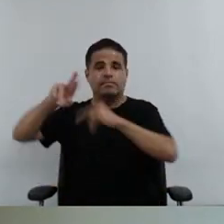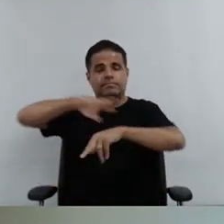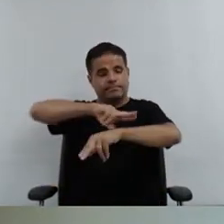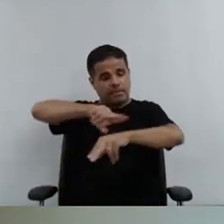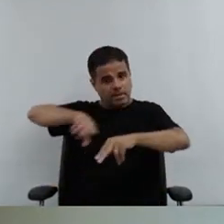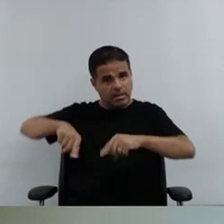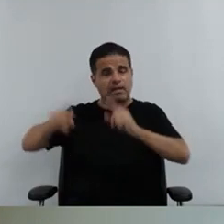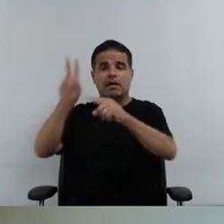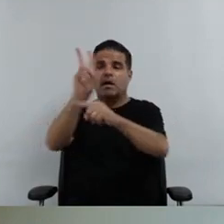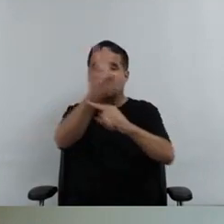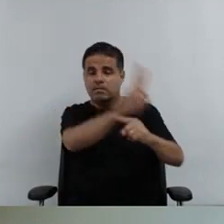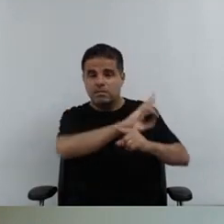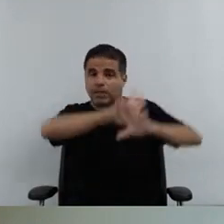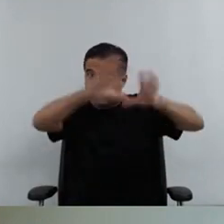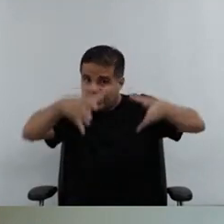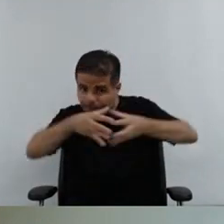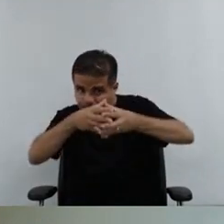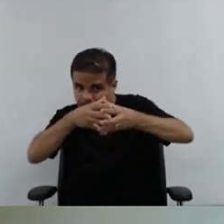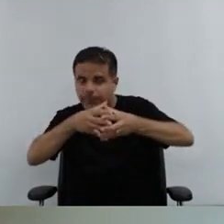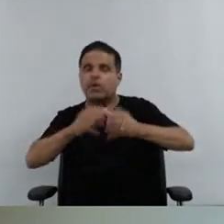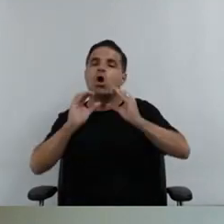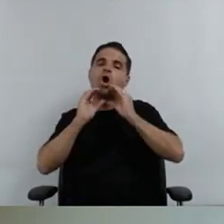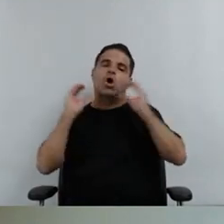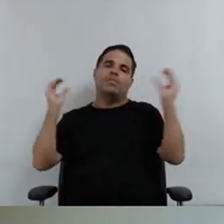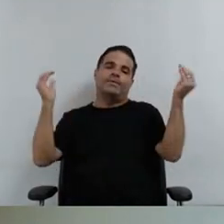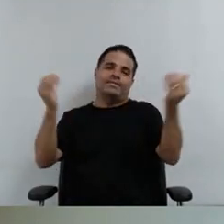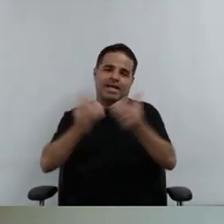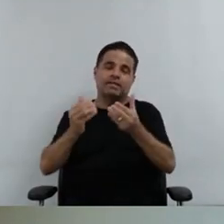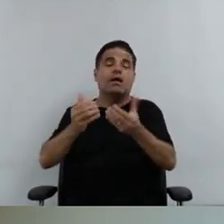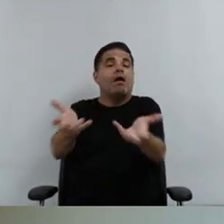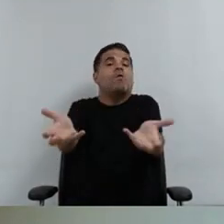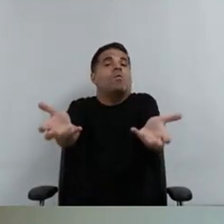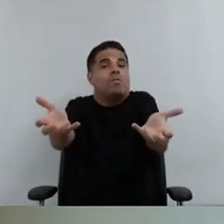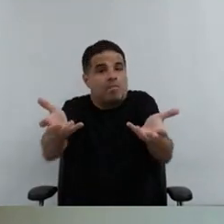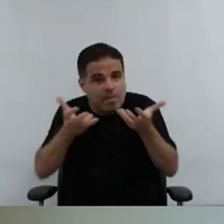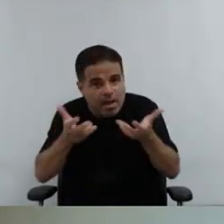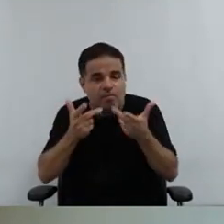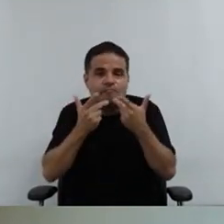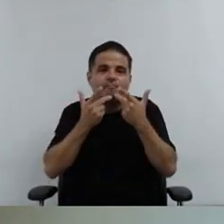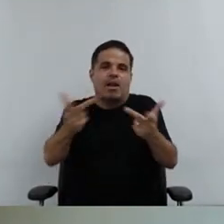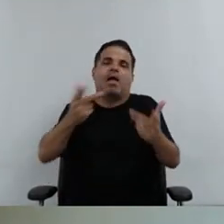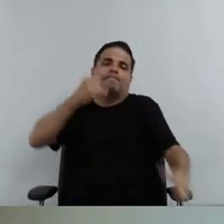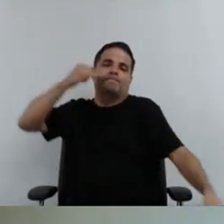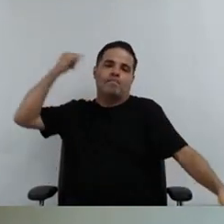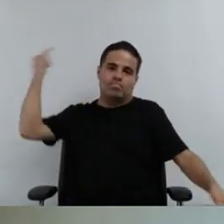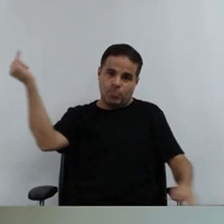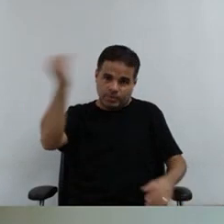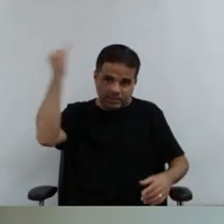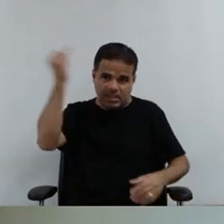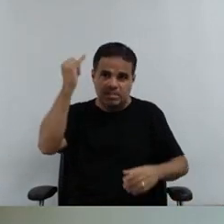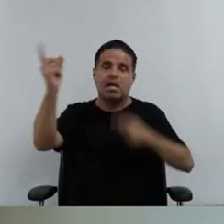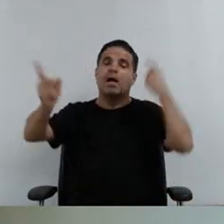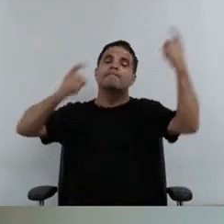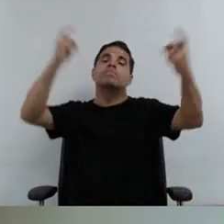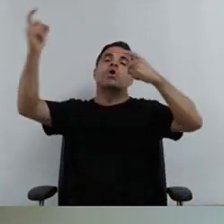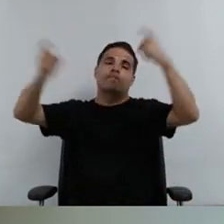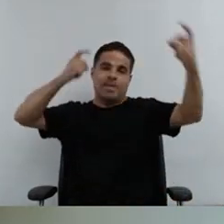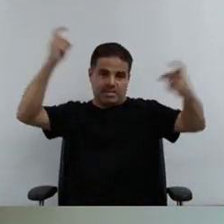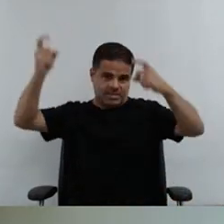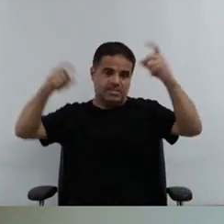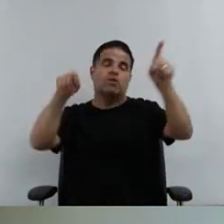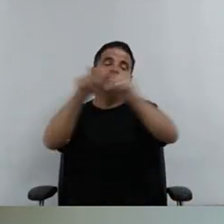defesa desses povos e comunidades tradicionais. Sim, eu quero enfatizar a preocupação e